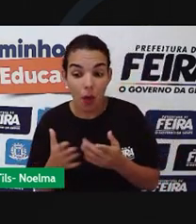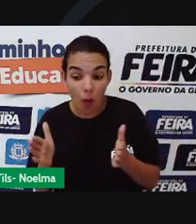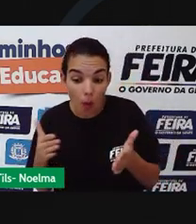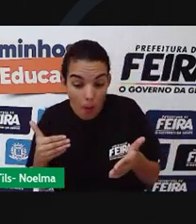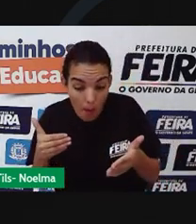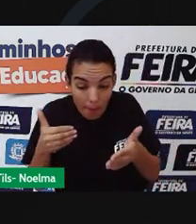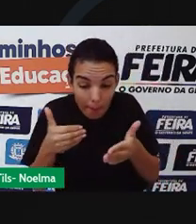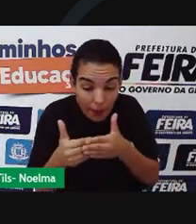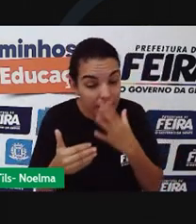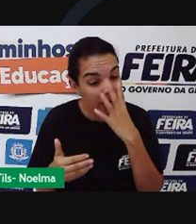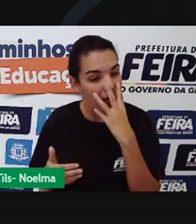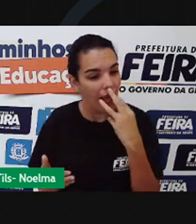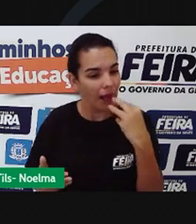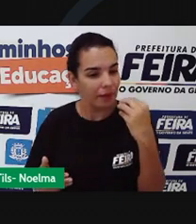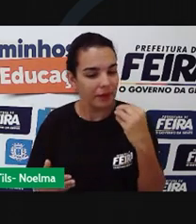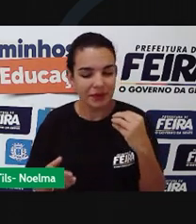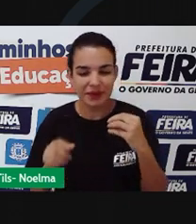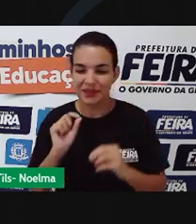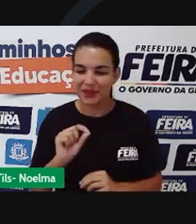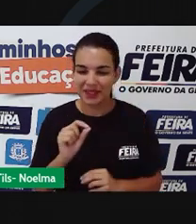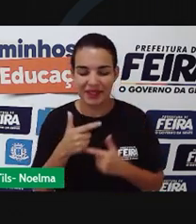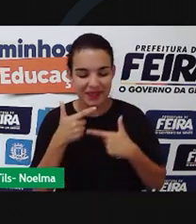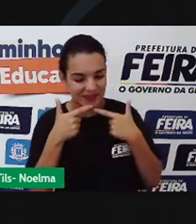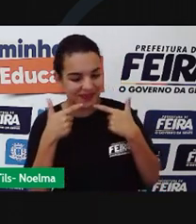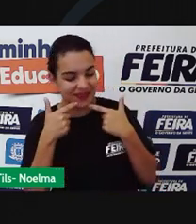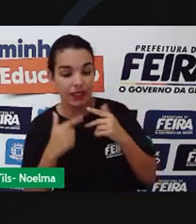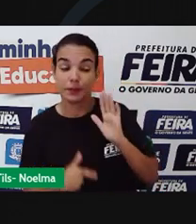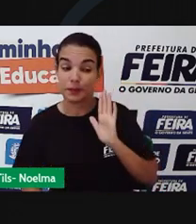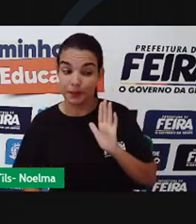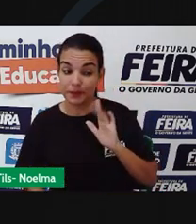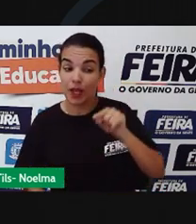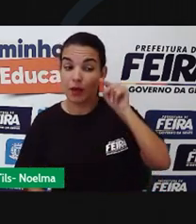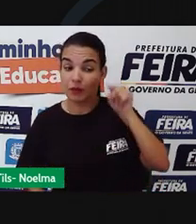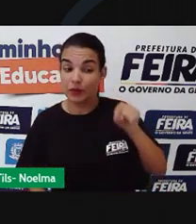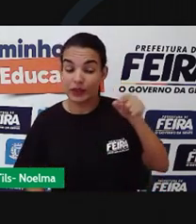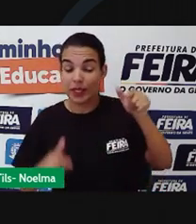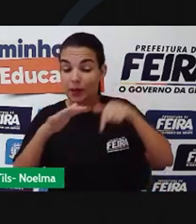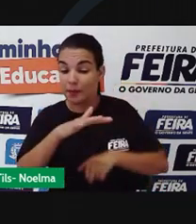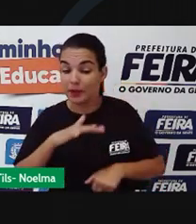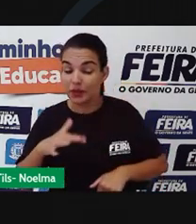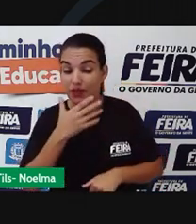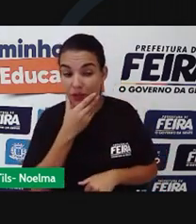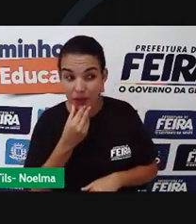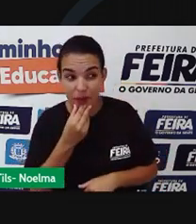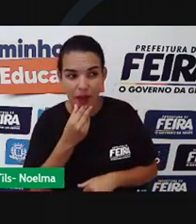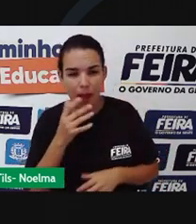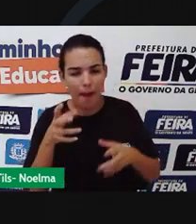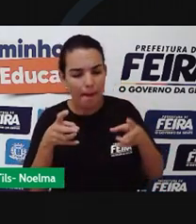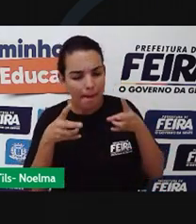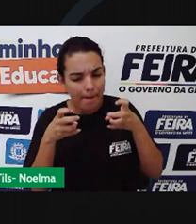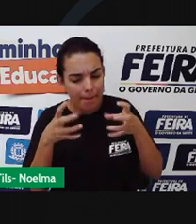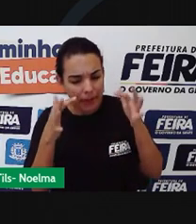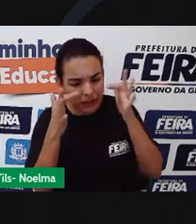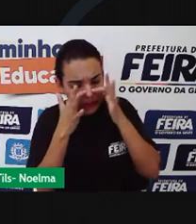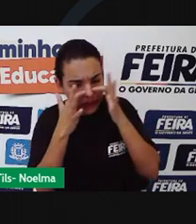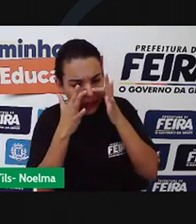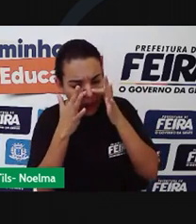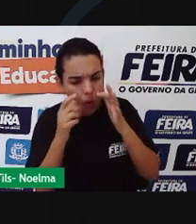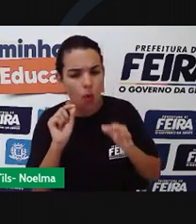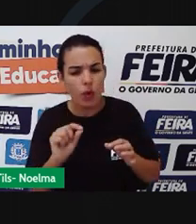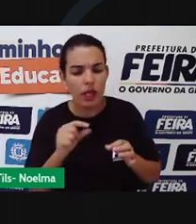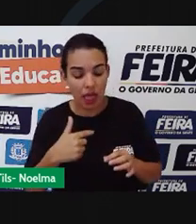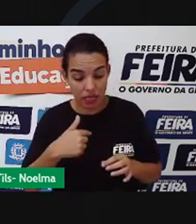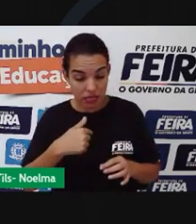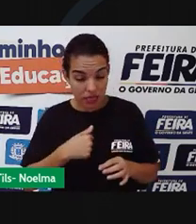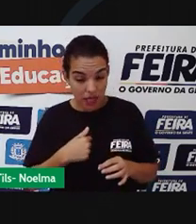aproximou, ela sorriu e disse, menino, preste atenção. O que a gente tem que ver, a